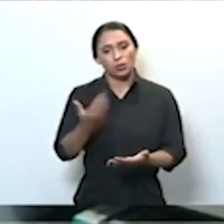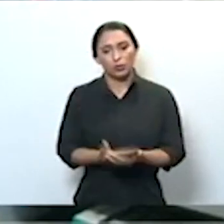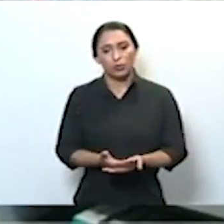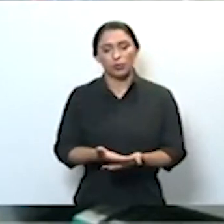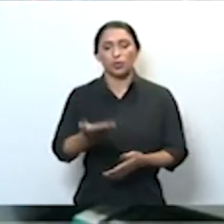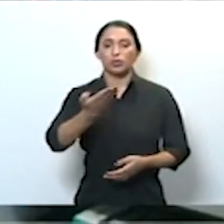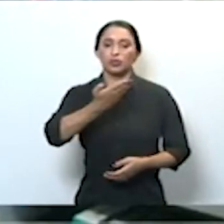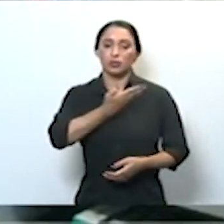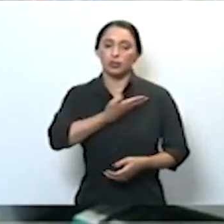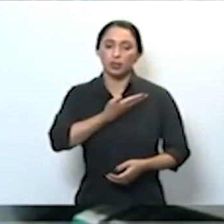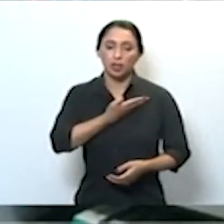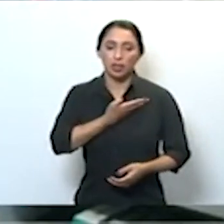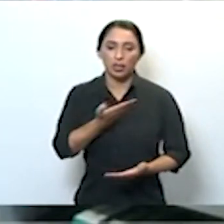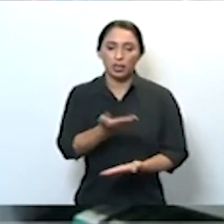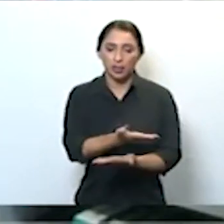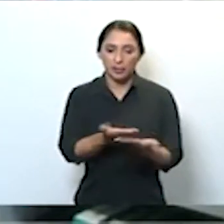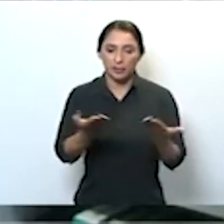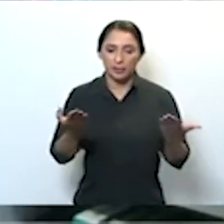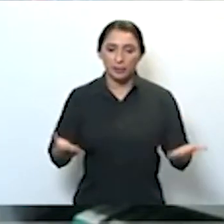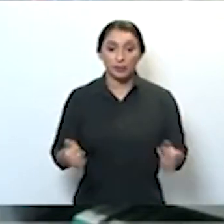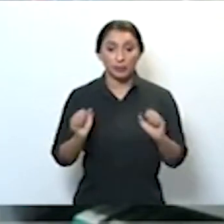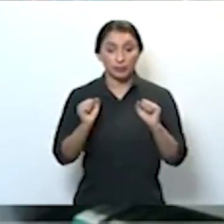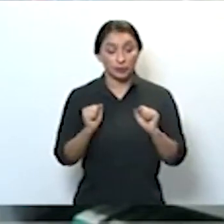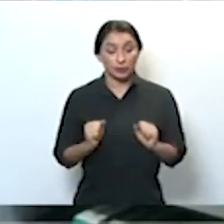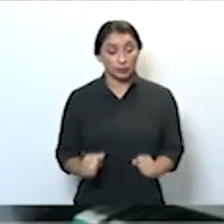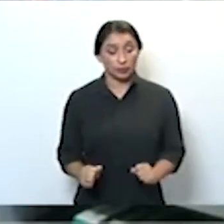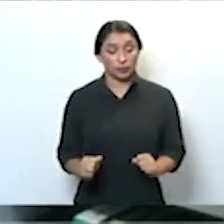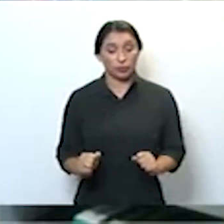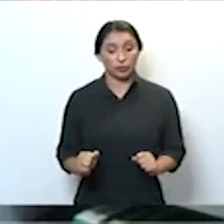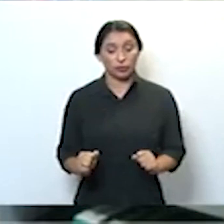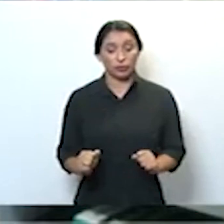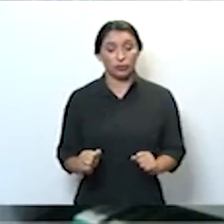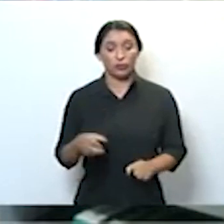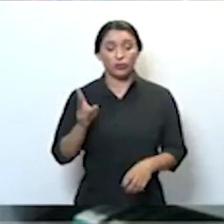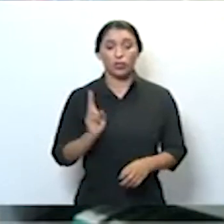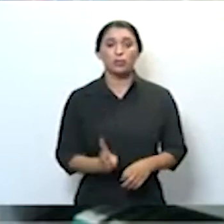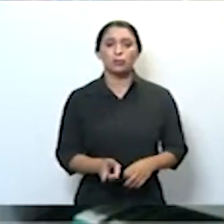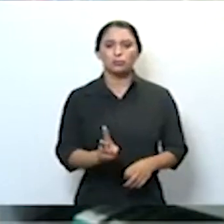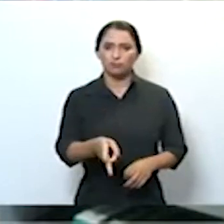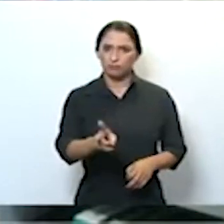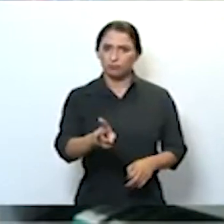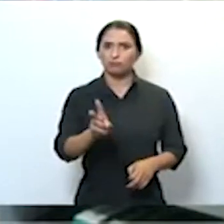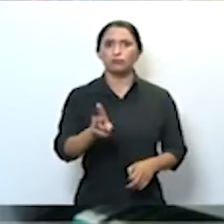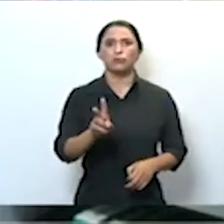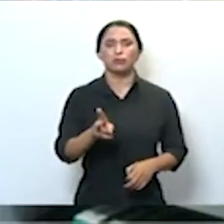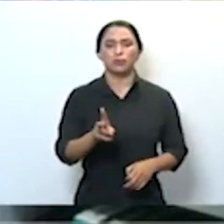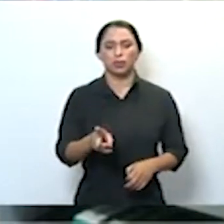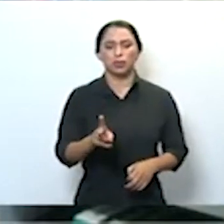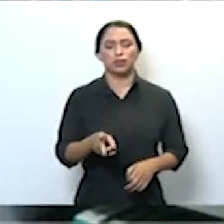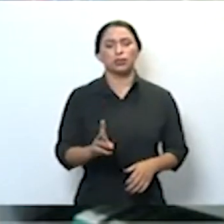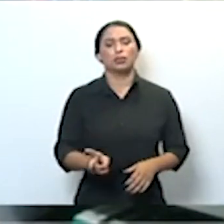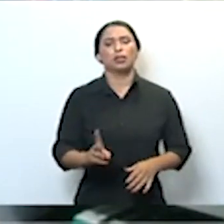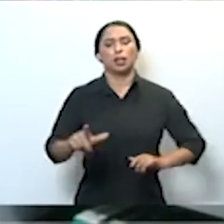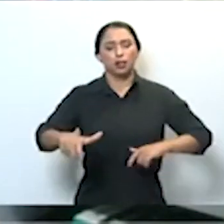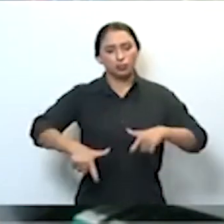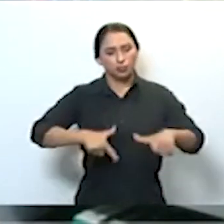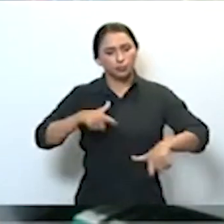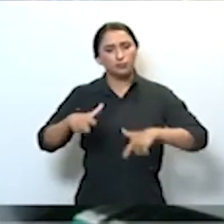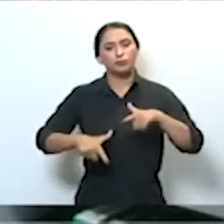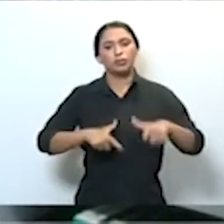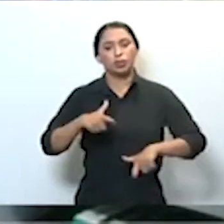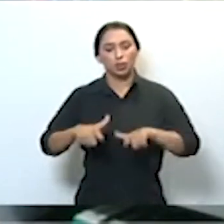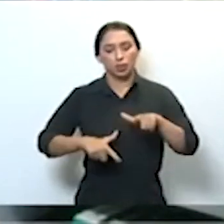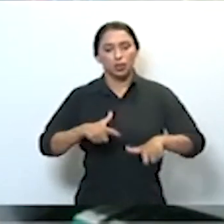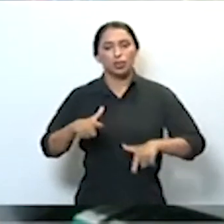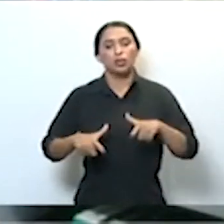colegas e poder conseguir manter esse padrão de atividade, de